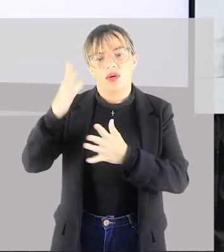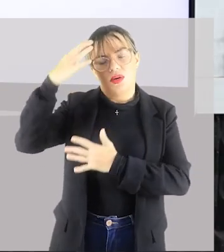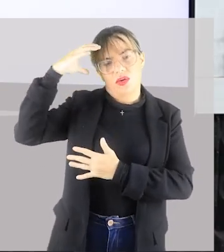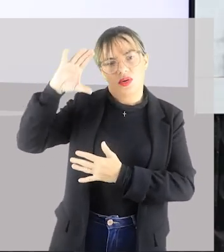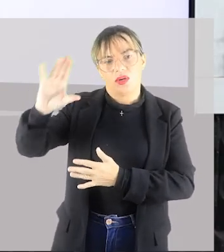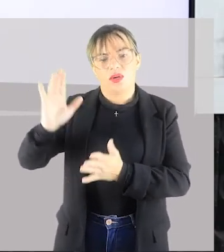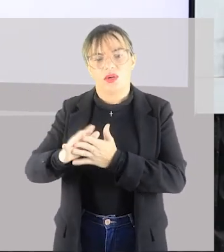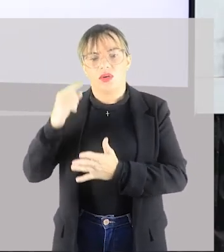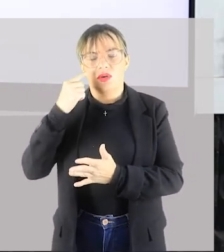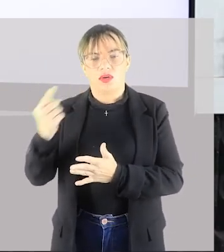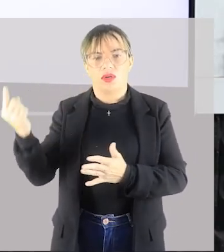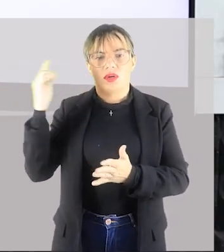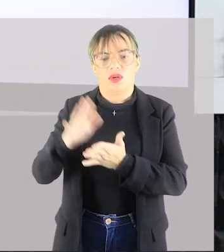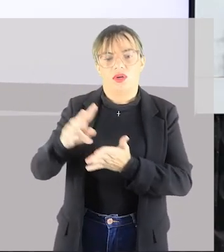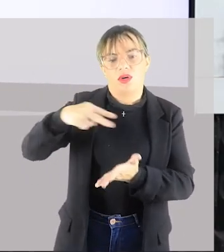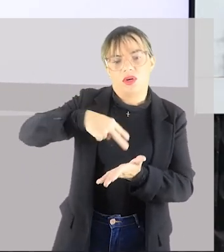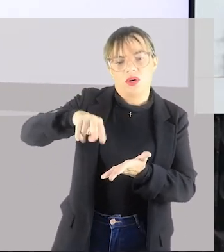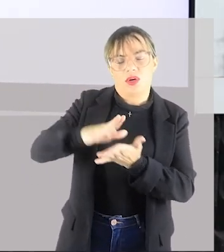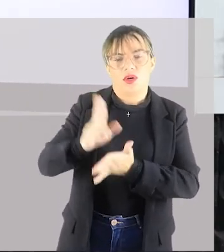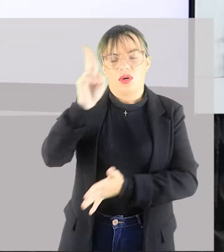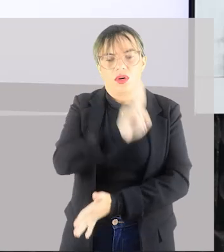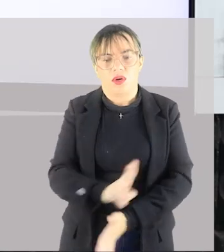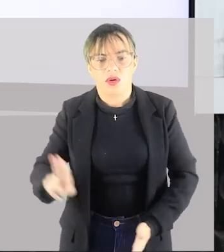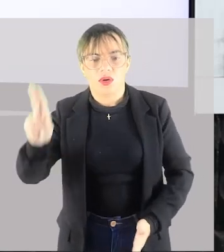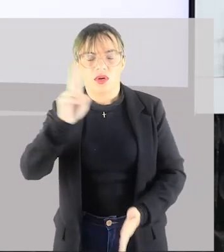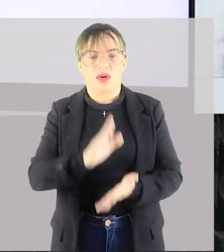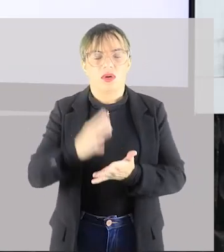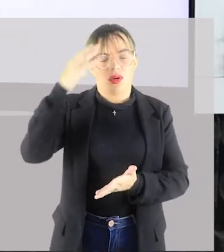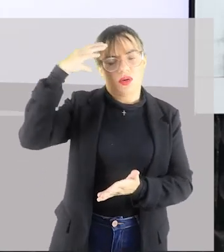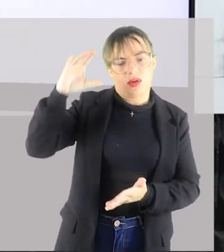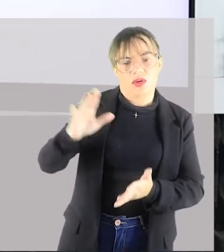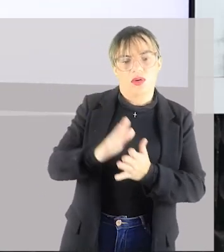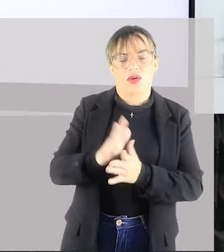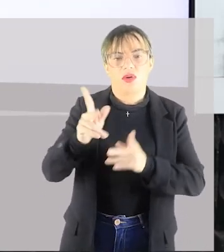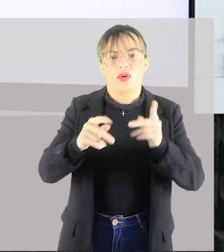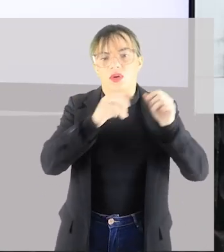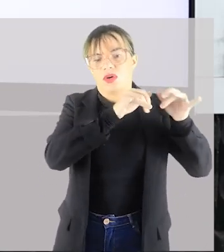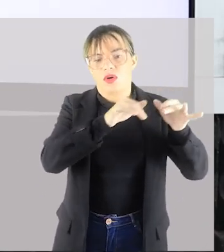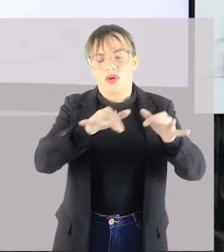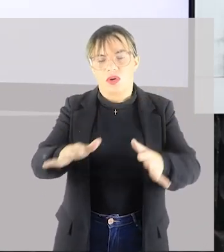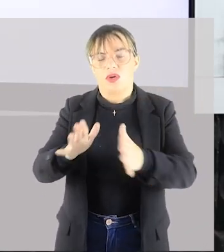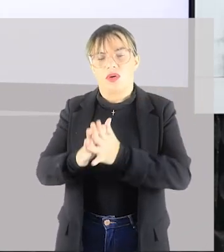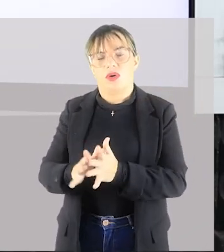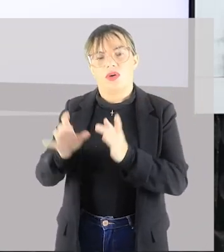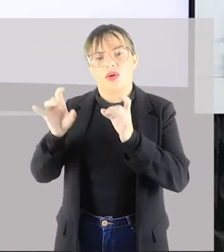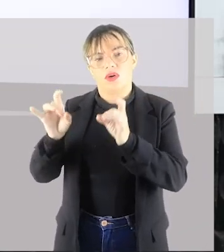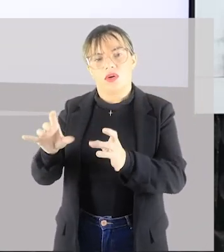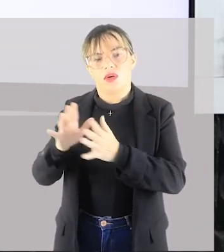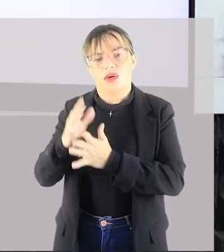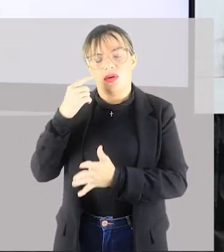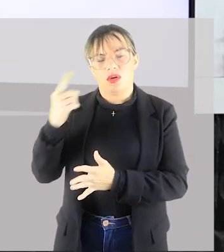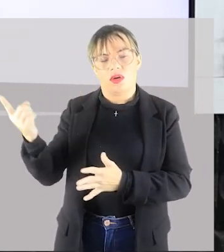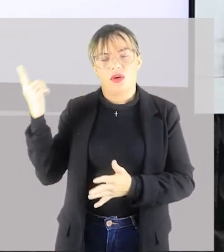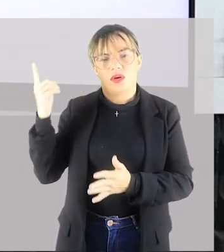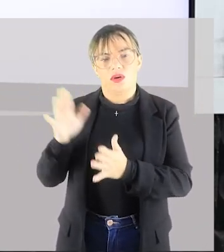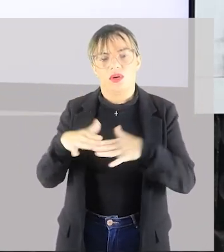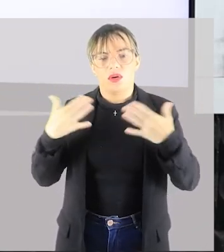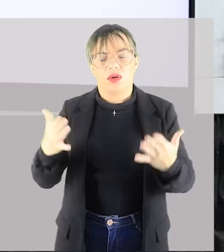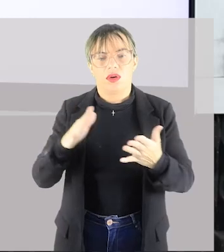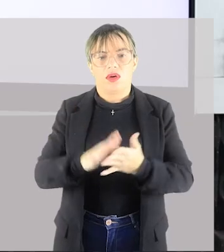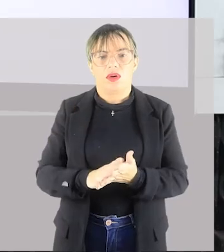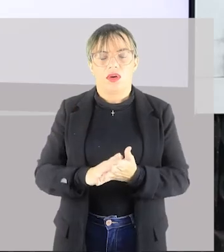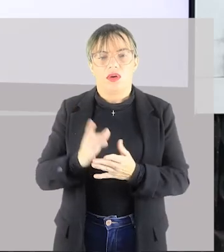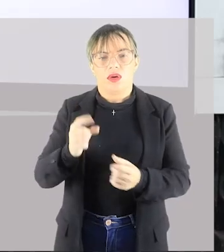passa a ser utilizada dentro da cultura de massa como um produto. E esses produtos são